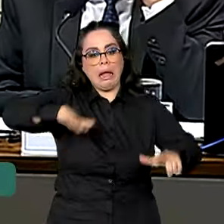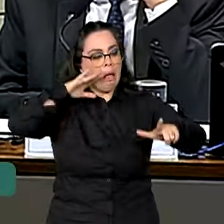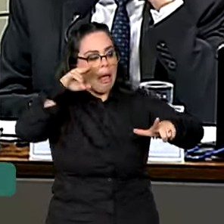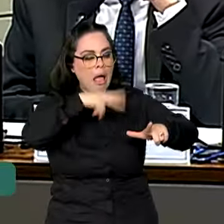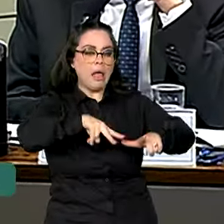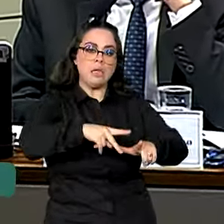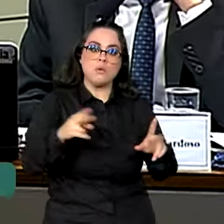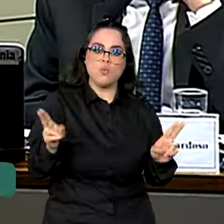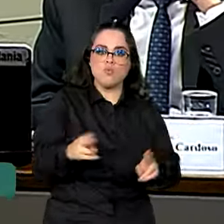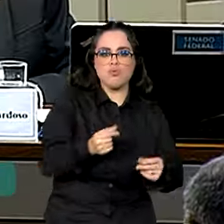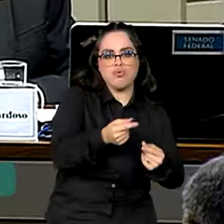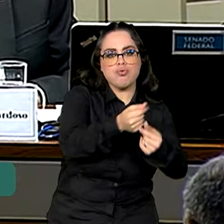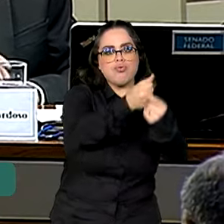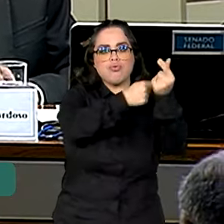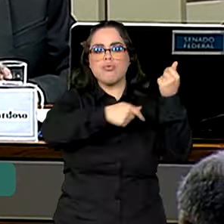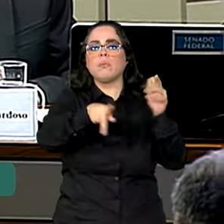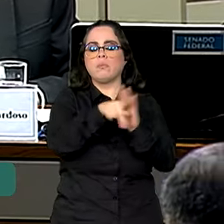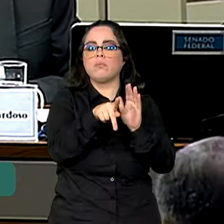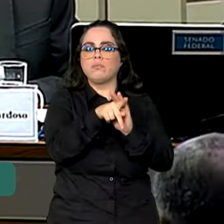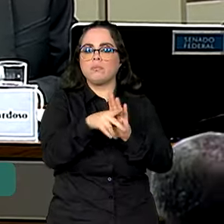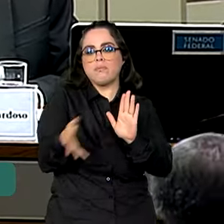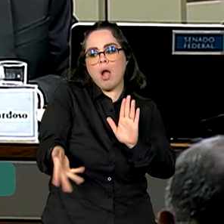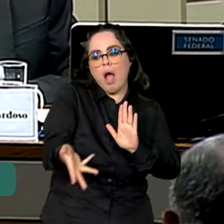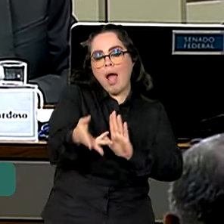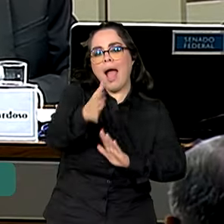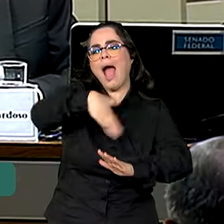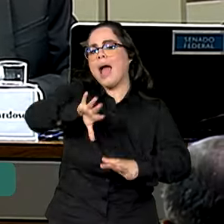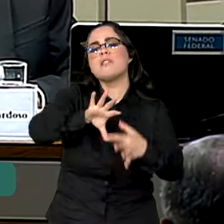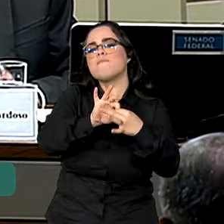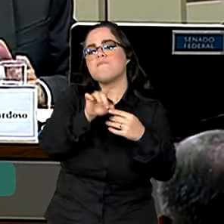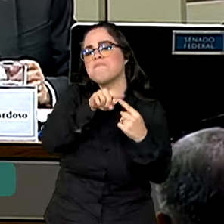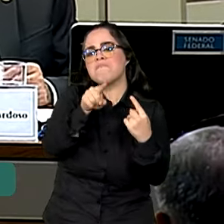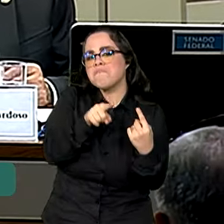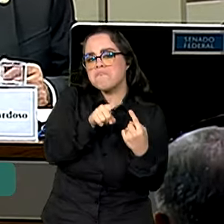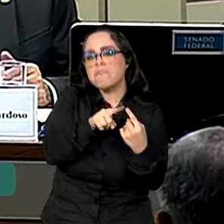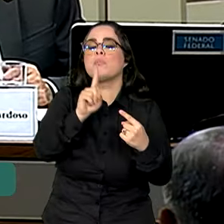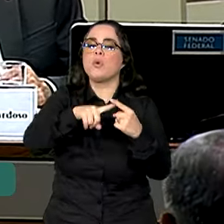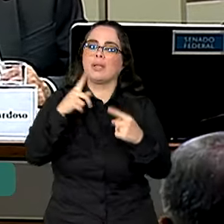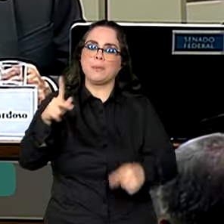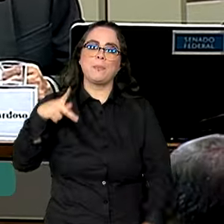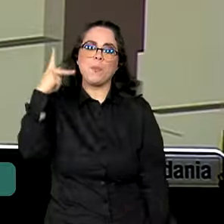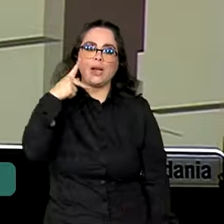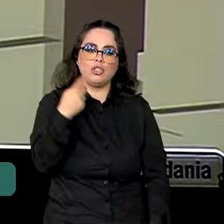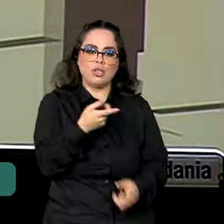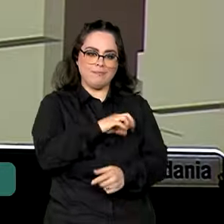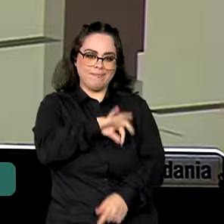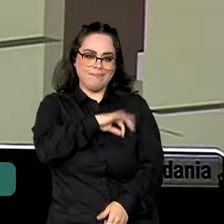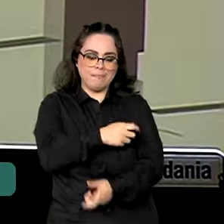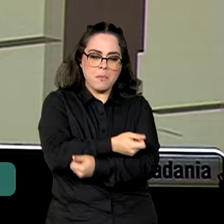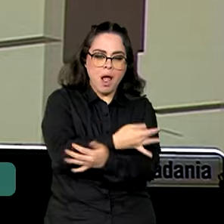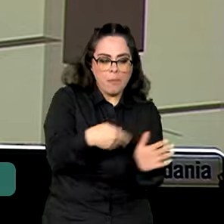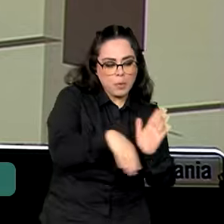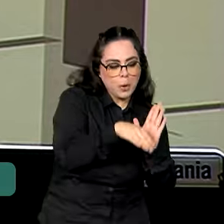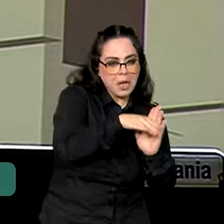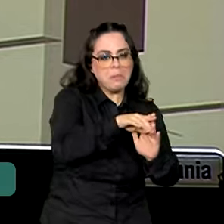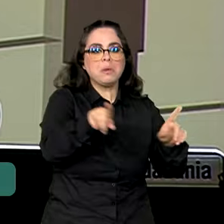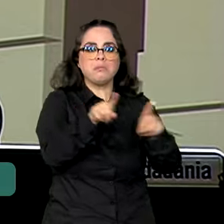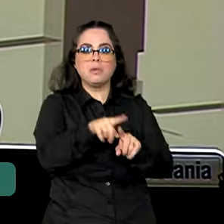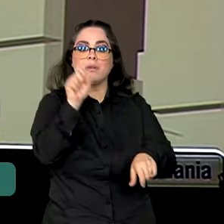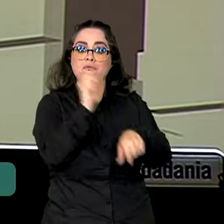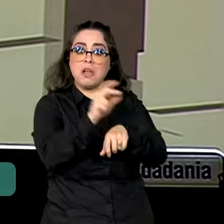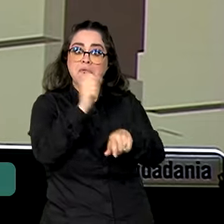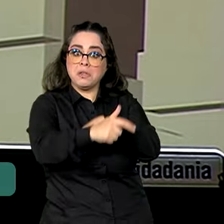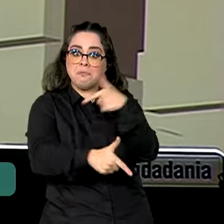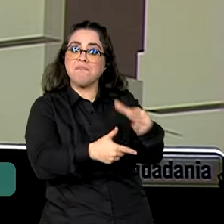aquecimento da economia brasileira, impulsionado, entre outros fatores, por políticas de distribuição de renda e maior geração de